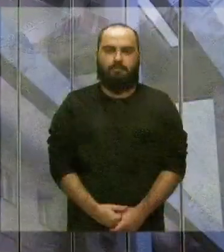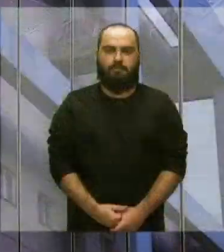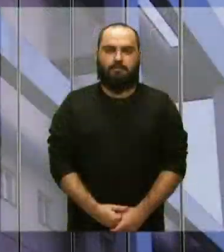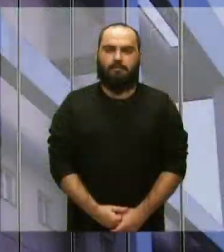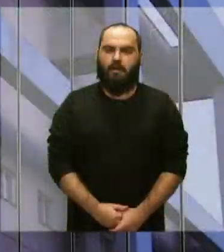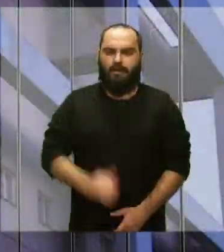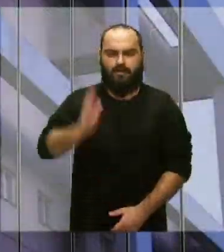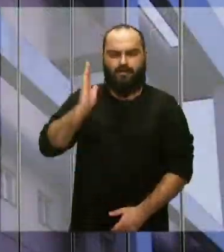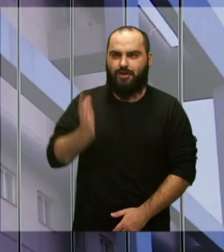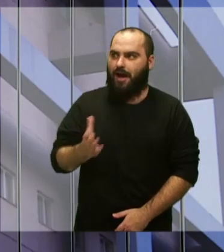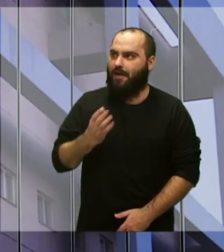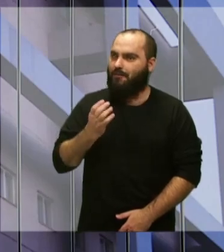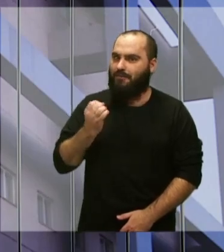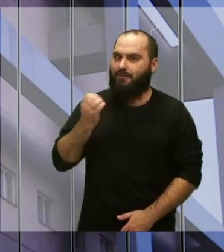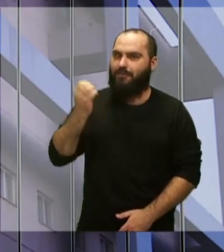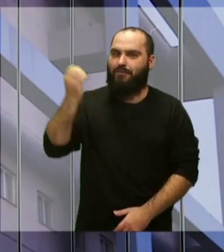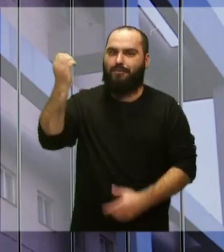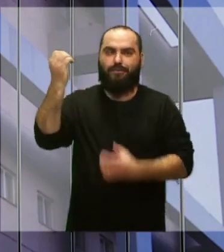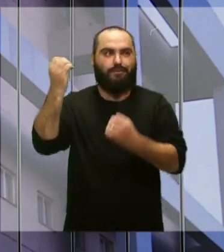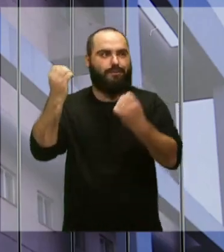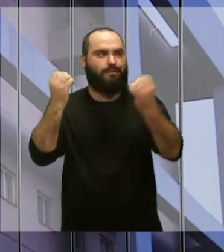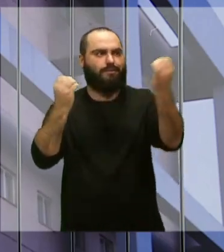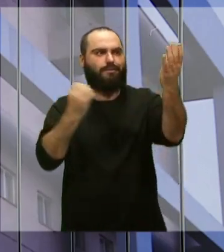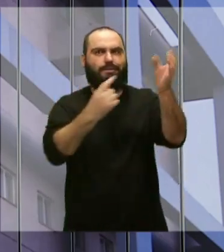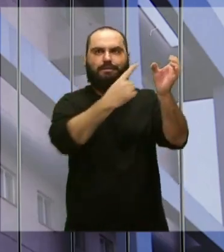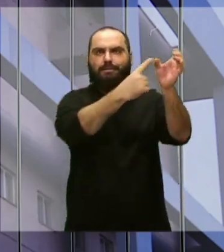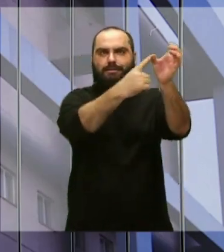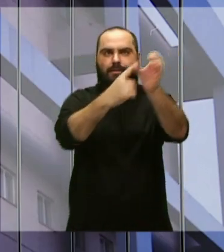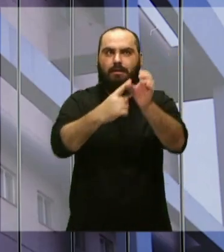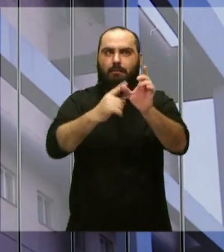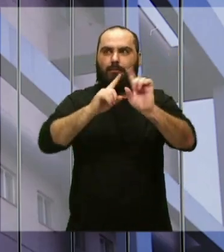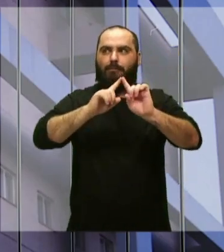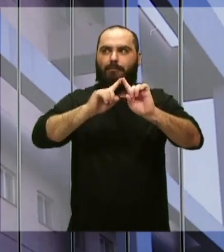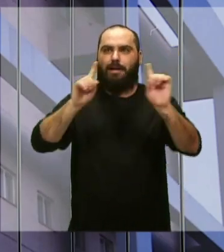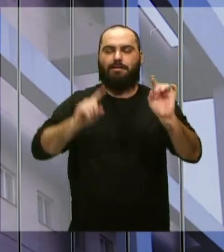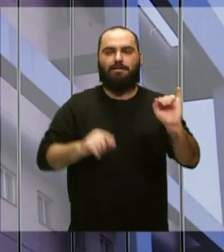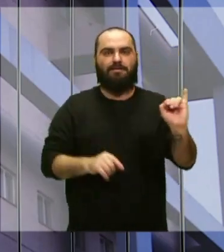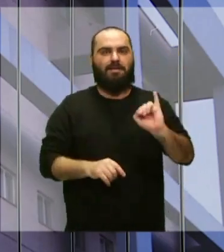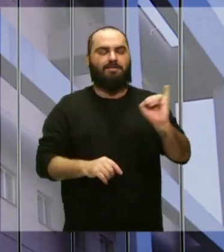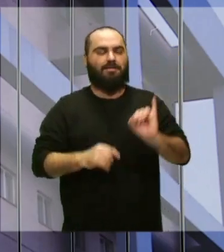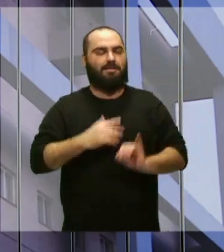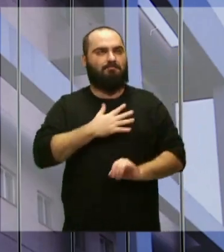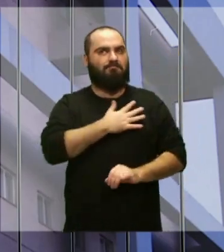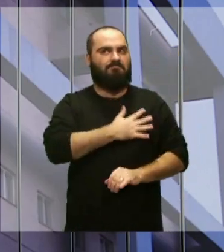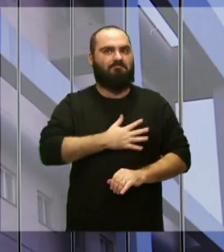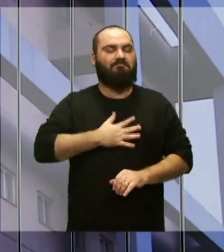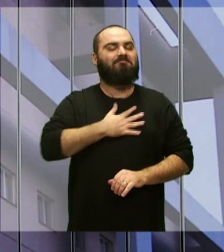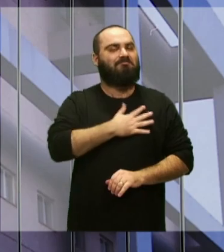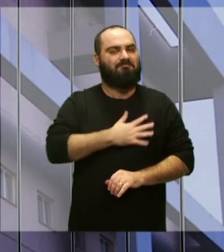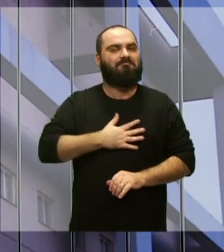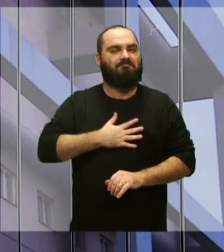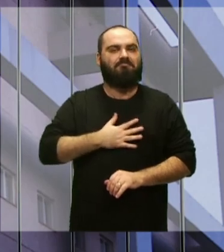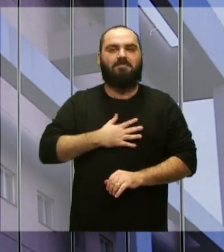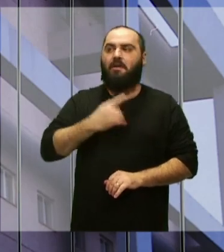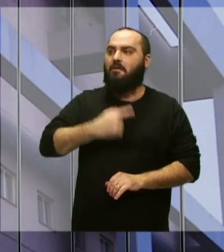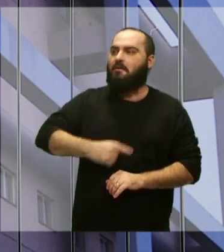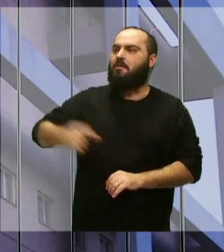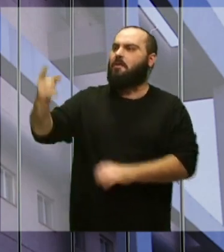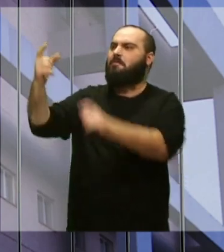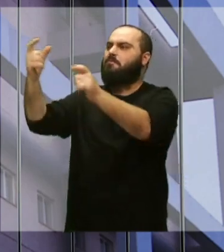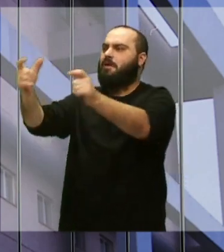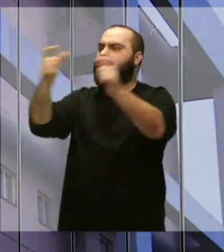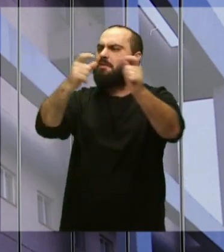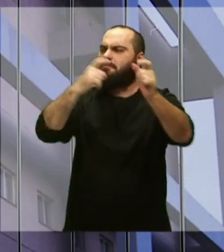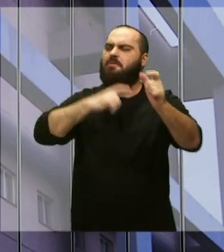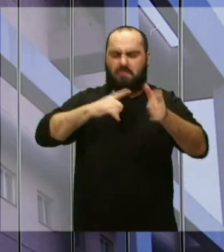Já conheci muitas cidades mundo afora, mas é Itajaí que eu me sinto em casa. Por onde eu passo eu tenho orgulho de dizer,